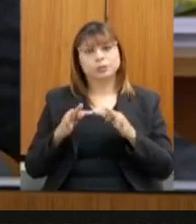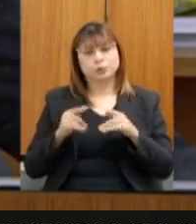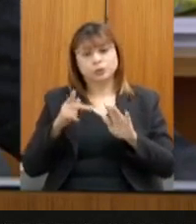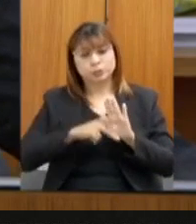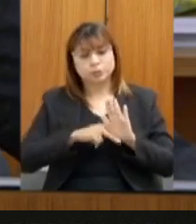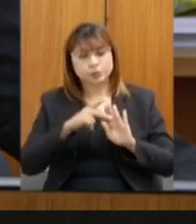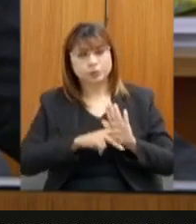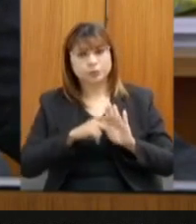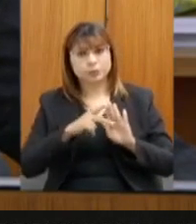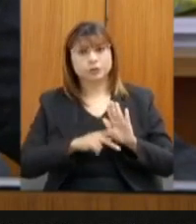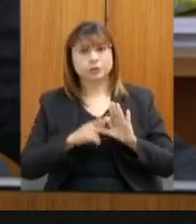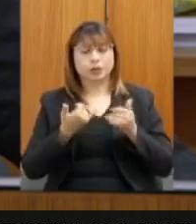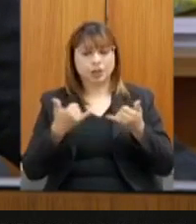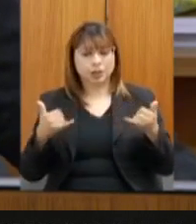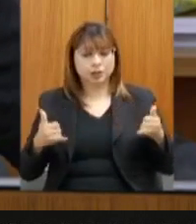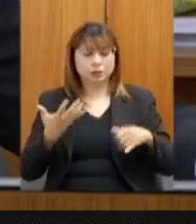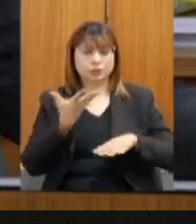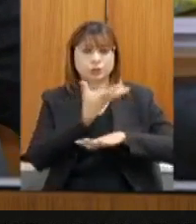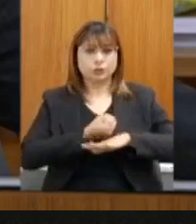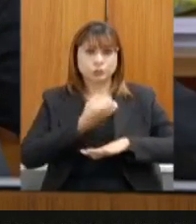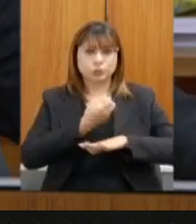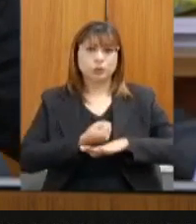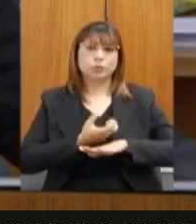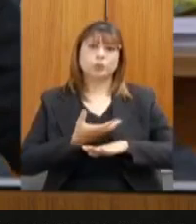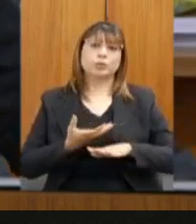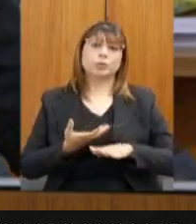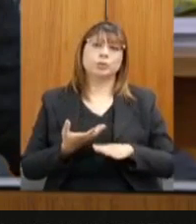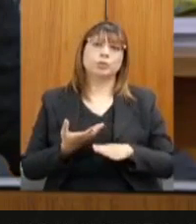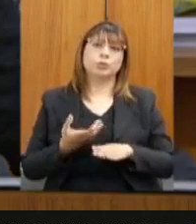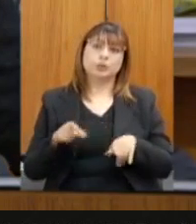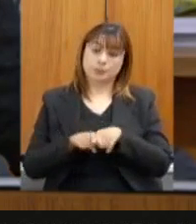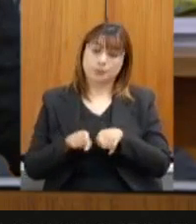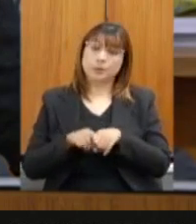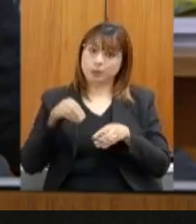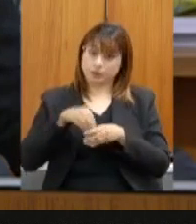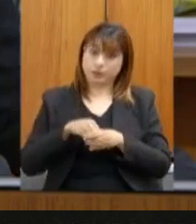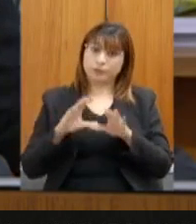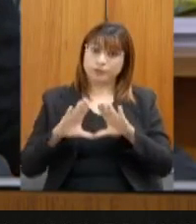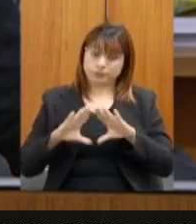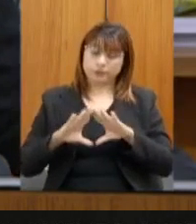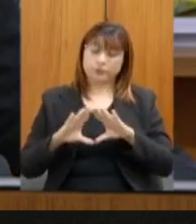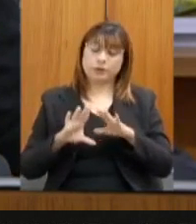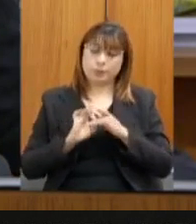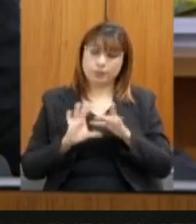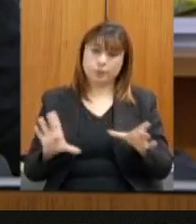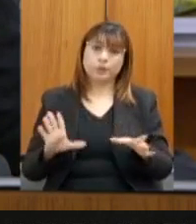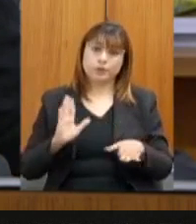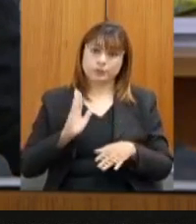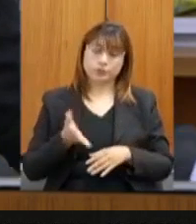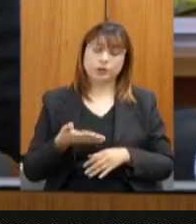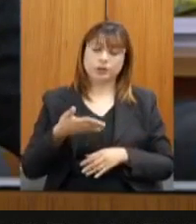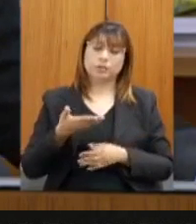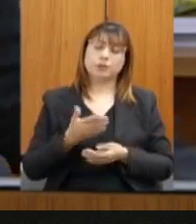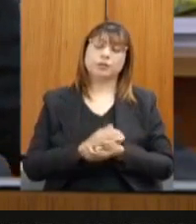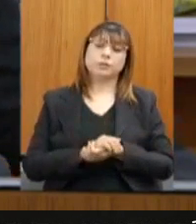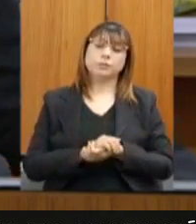de energia solar fotovoltaica, aliás, foi aprovado também nessa casa, no primeiro turno, já no plenário,